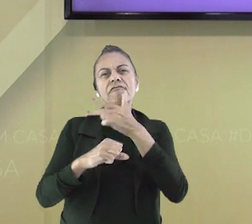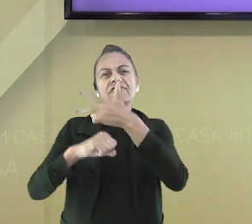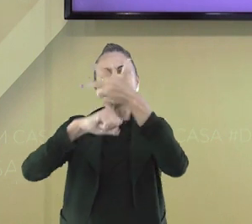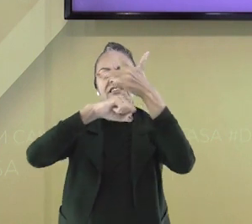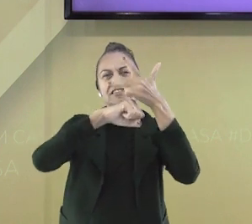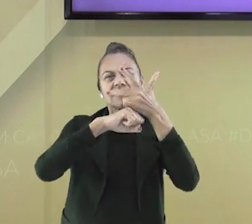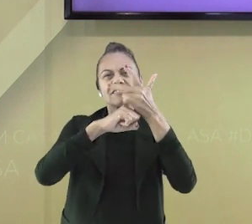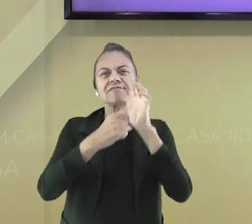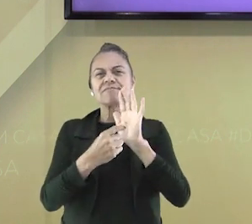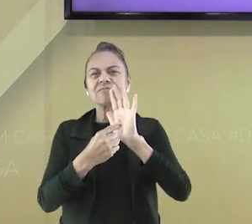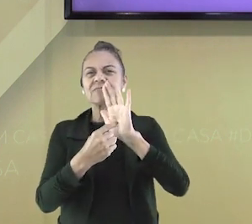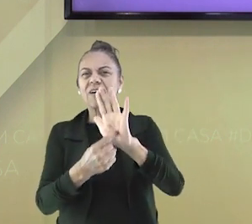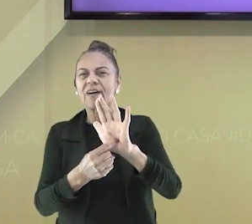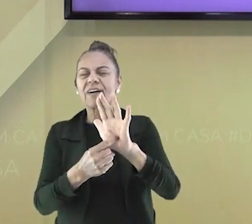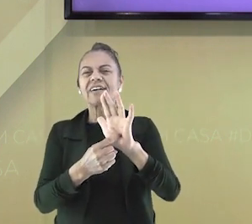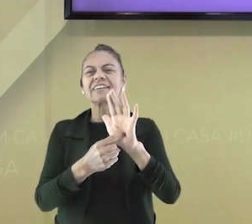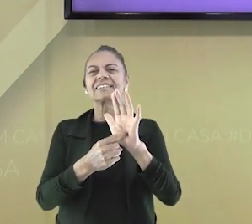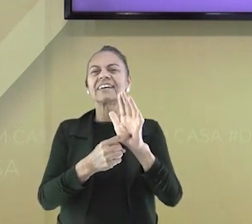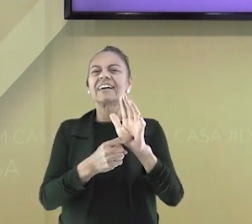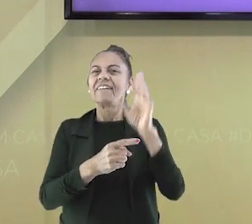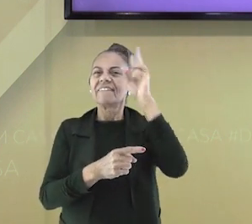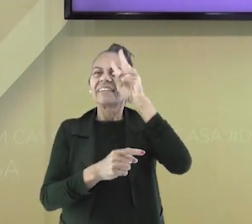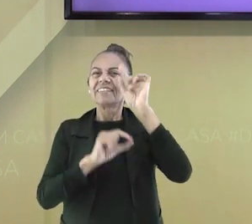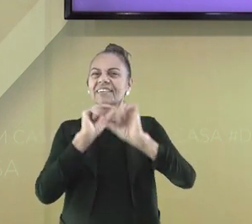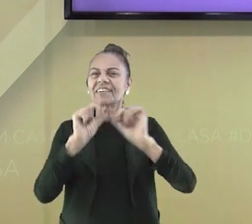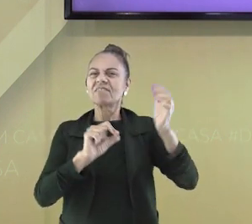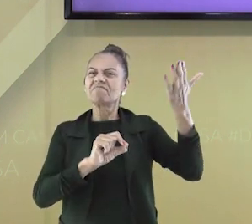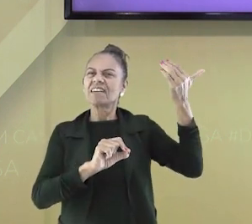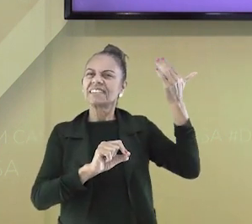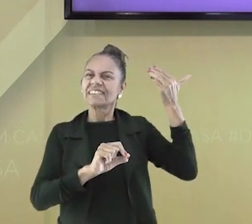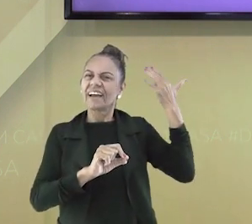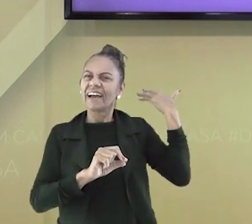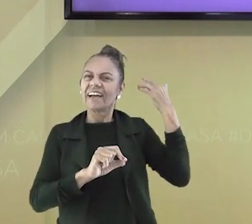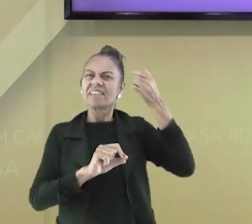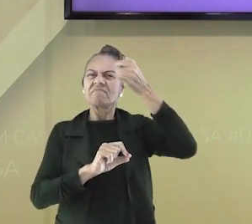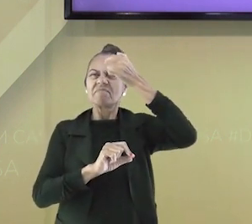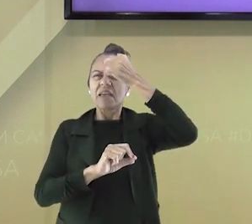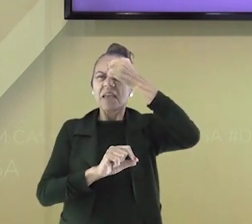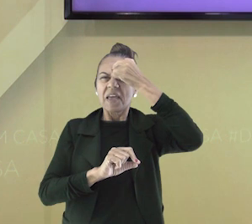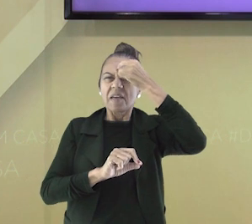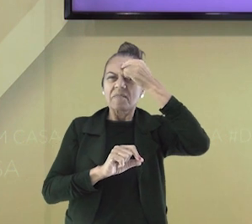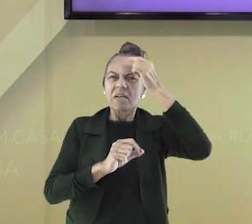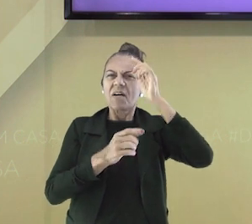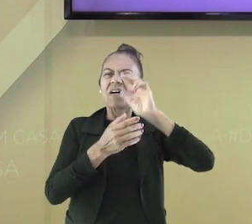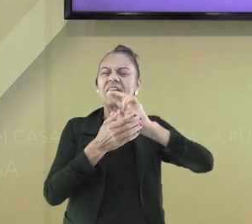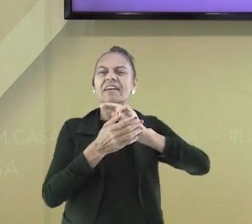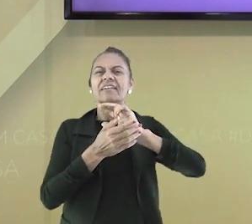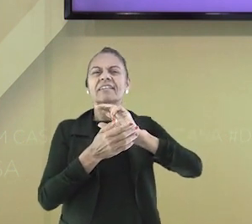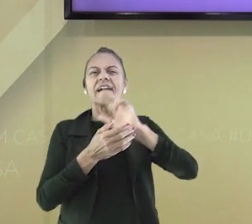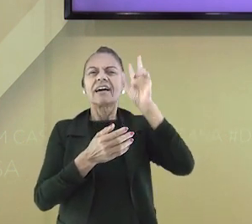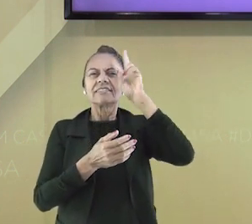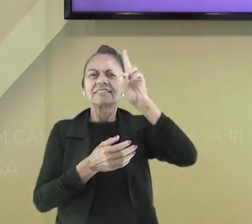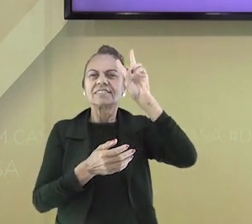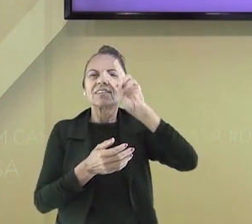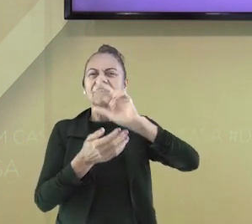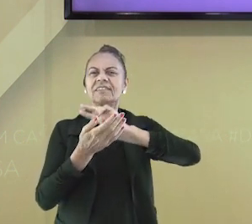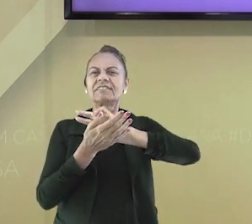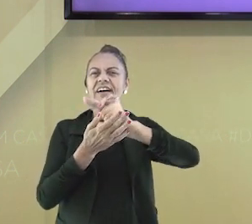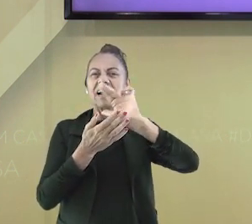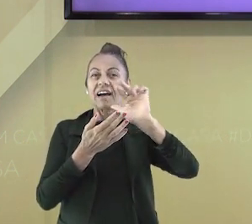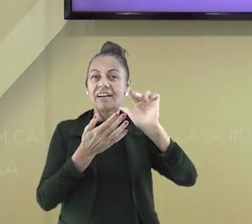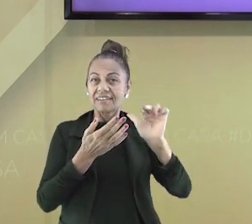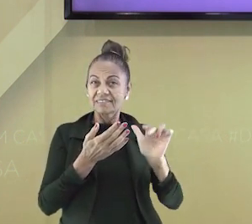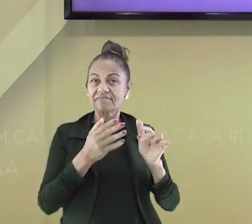Essa retrospectiva é para lembrar o passado, nossas memórias e histórias. E além dessa forma,